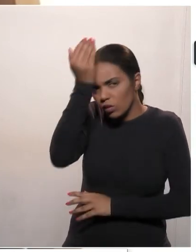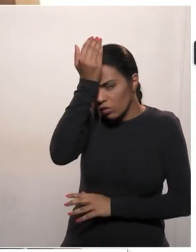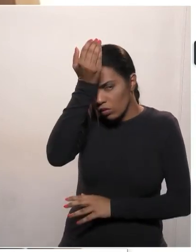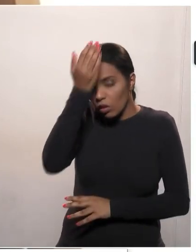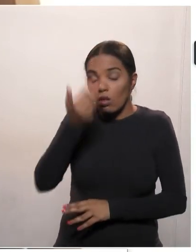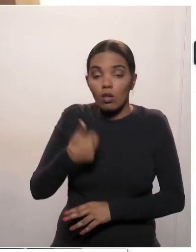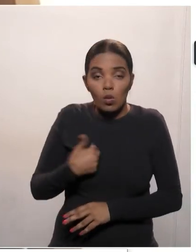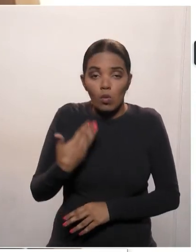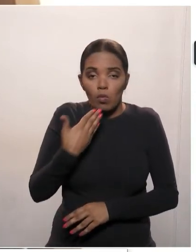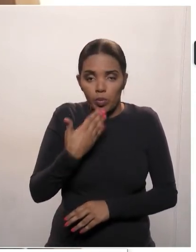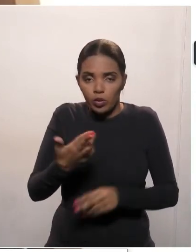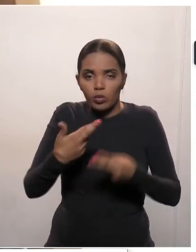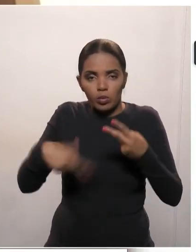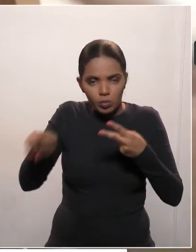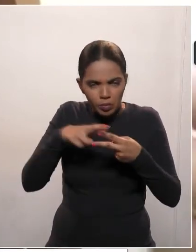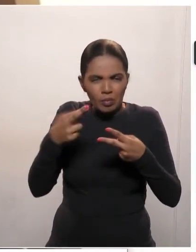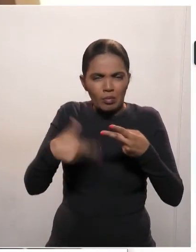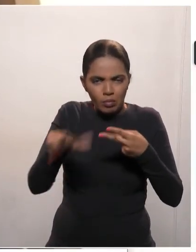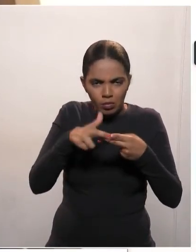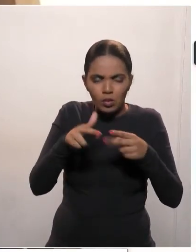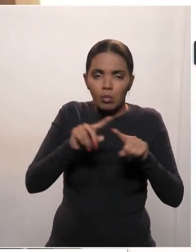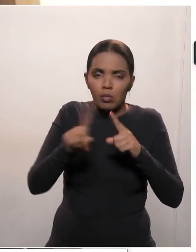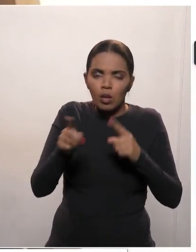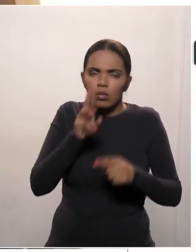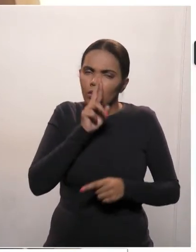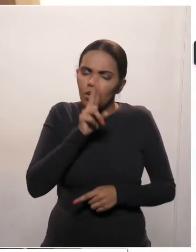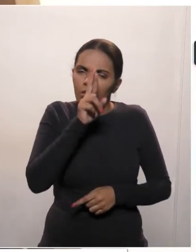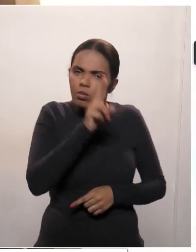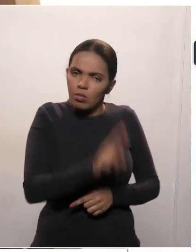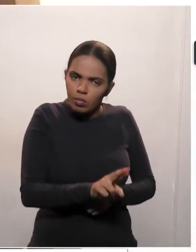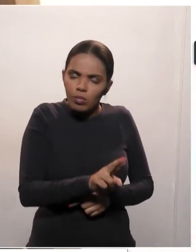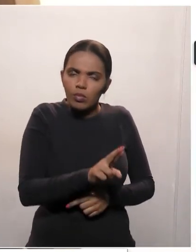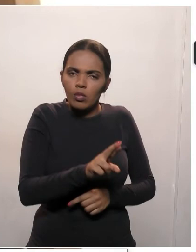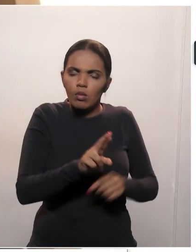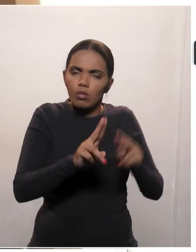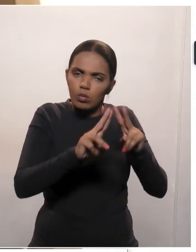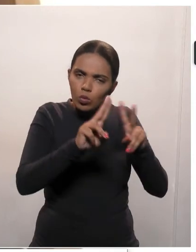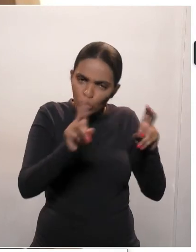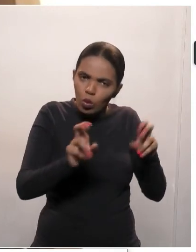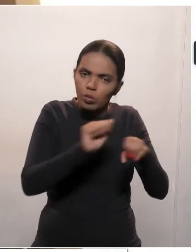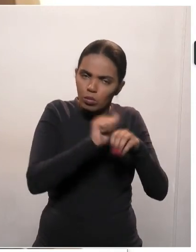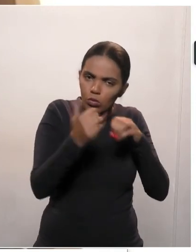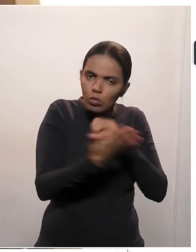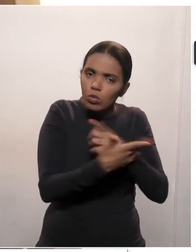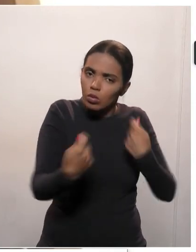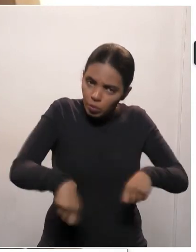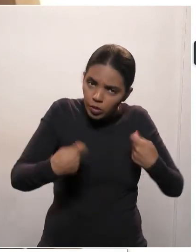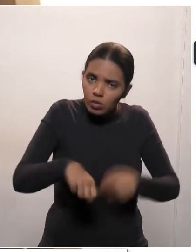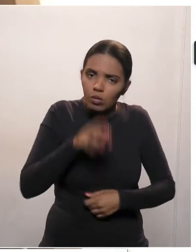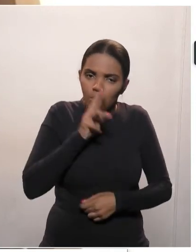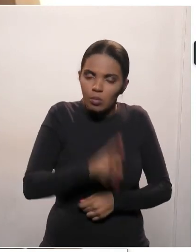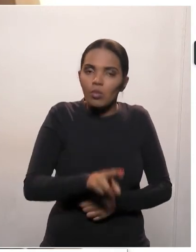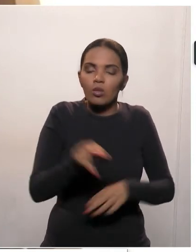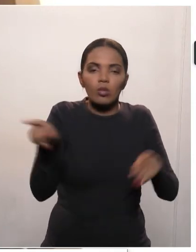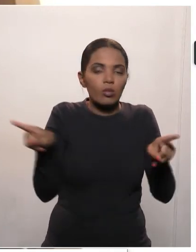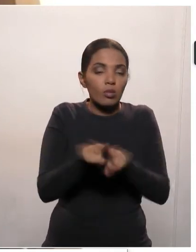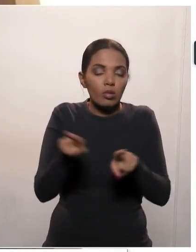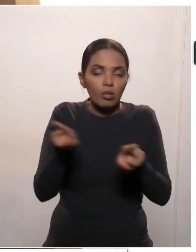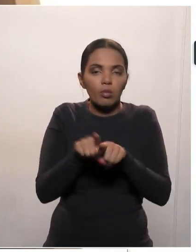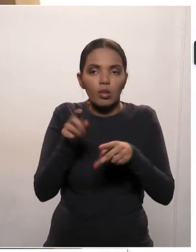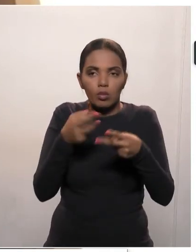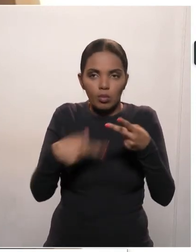que nós temos feitos, respostas. Muitos deles versam sobre o corona, é preciso que essas respostas cheguem. E também aquele requerimento...